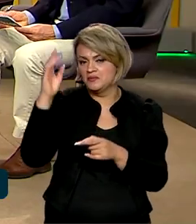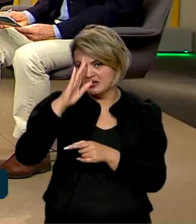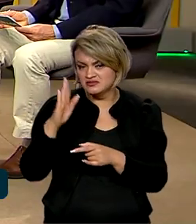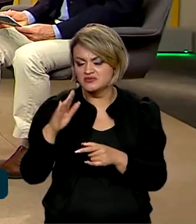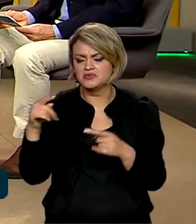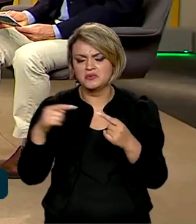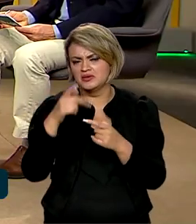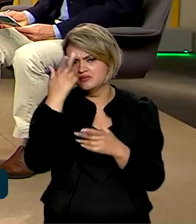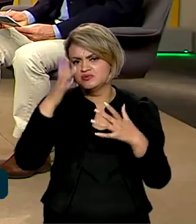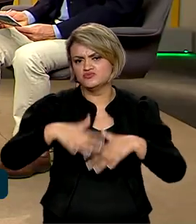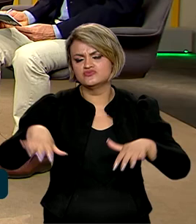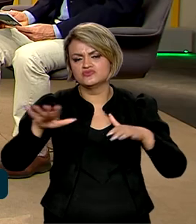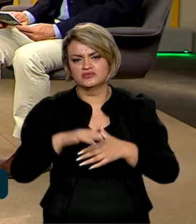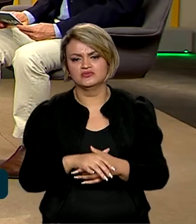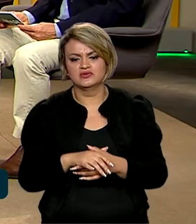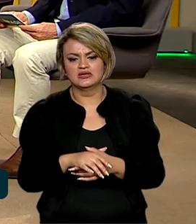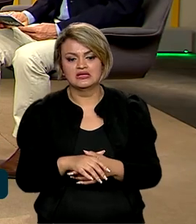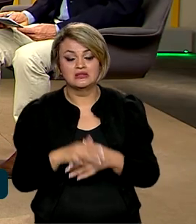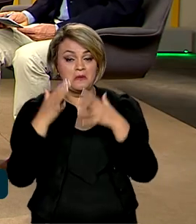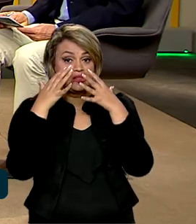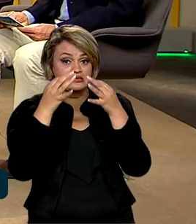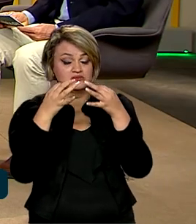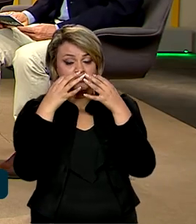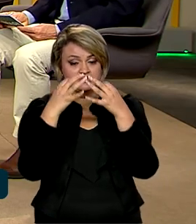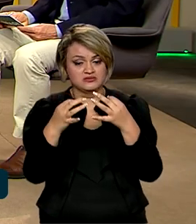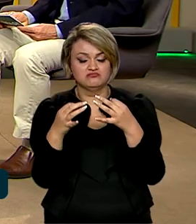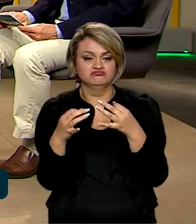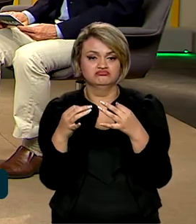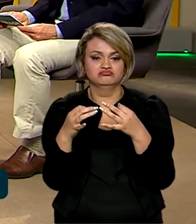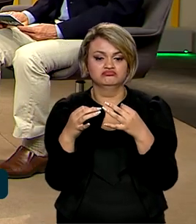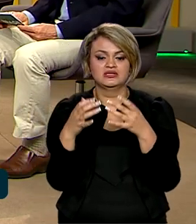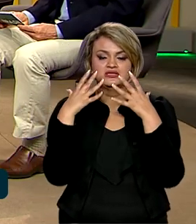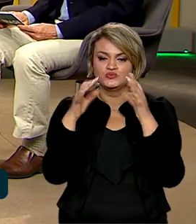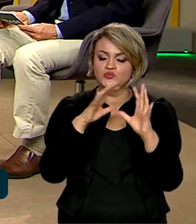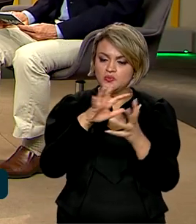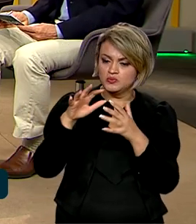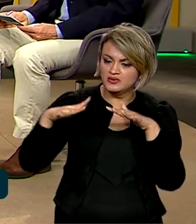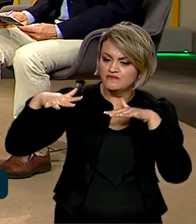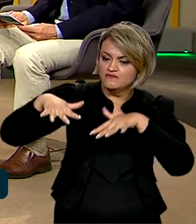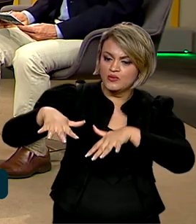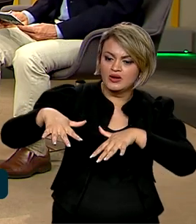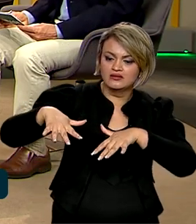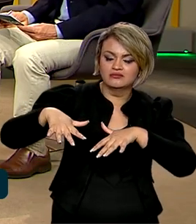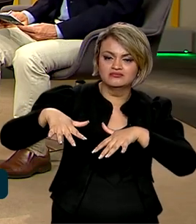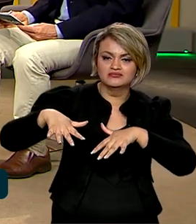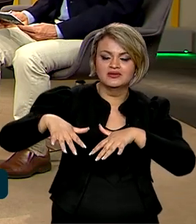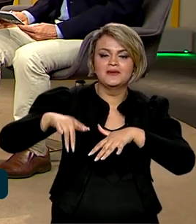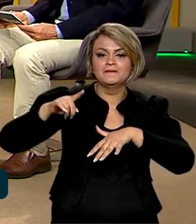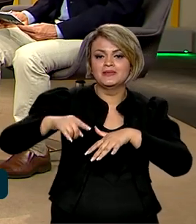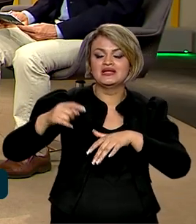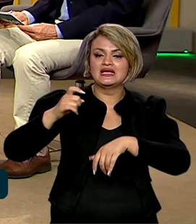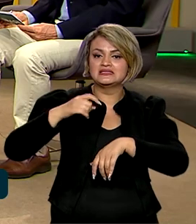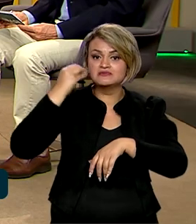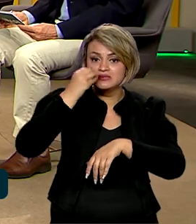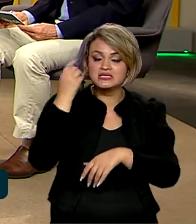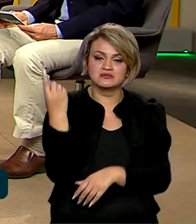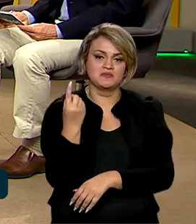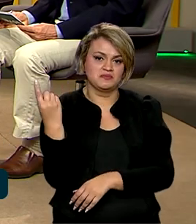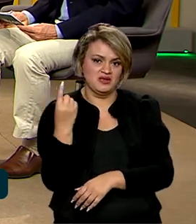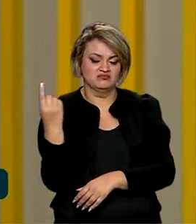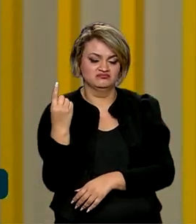para a humanidade. Então, as atenções do mundo se voltaram para essa primeira experiência,